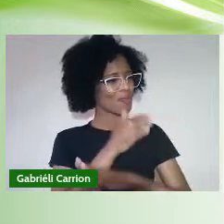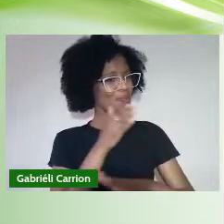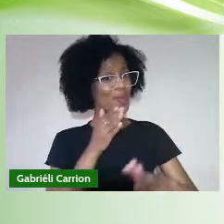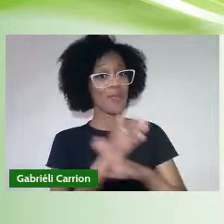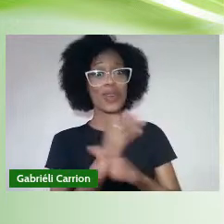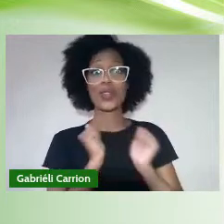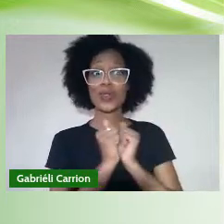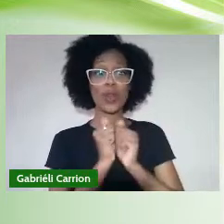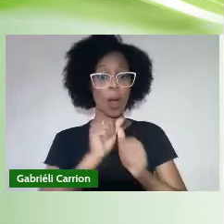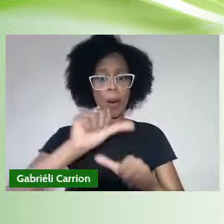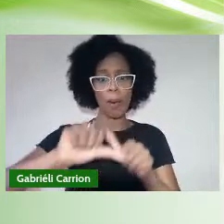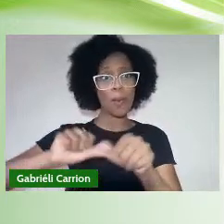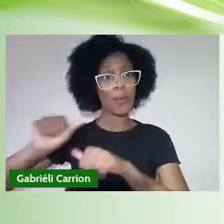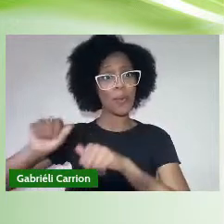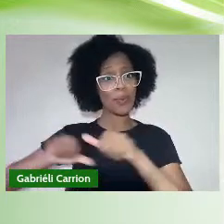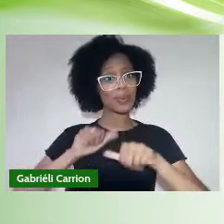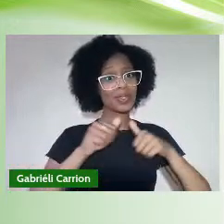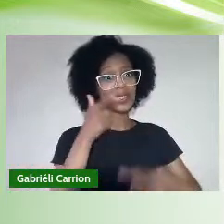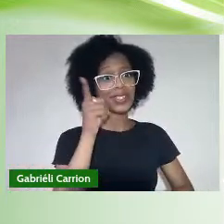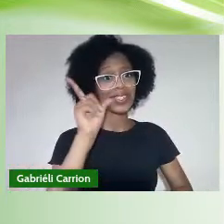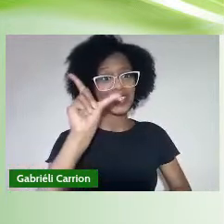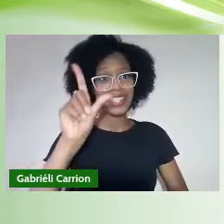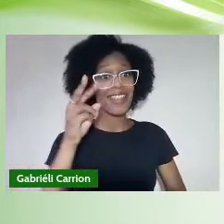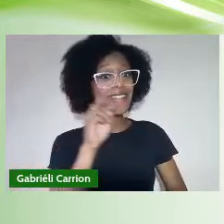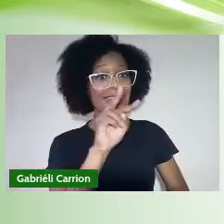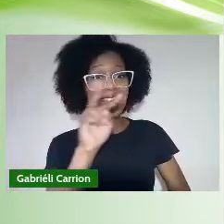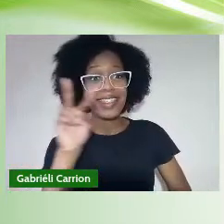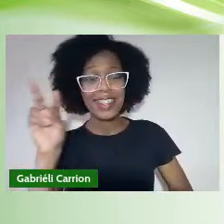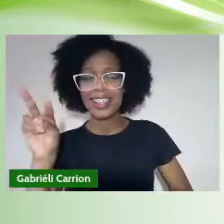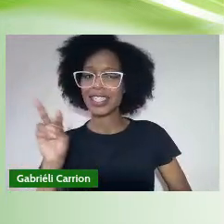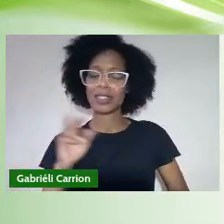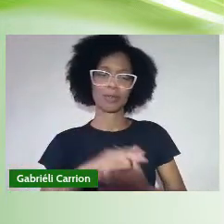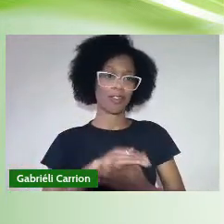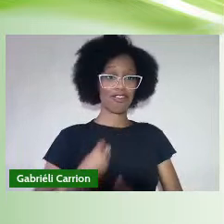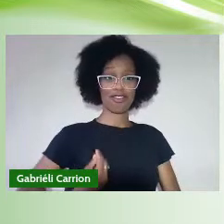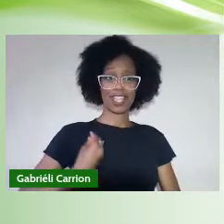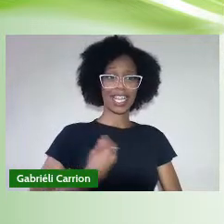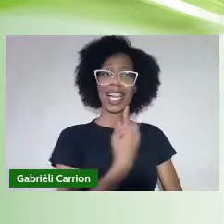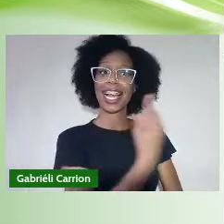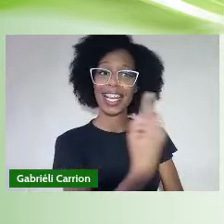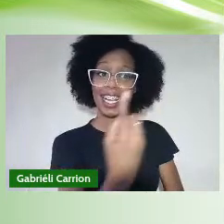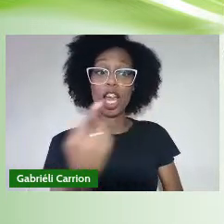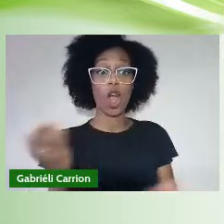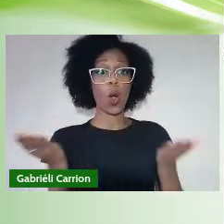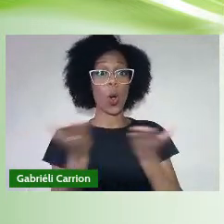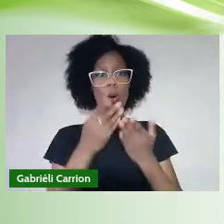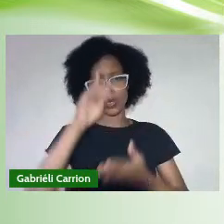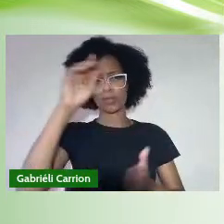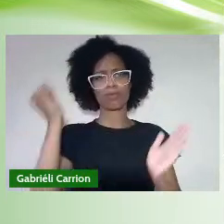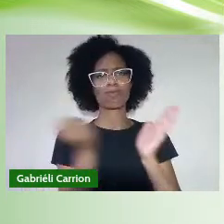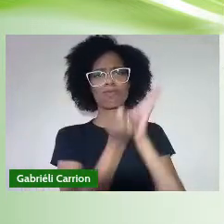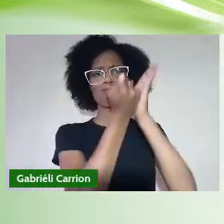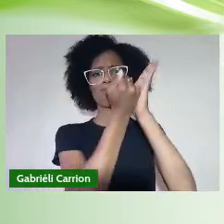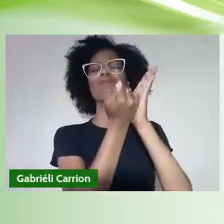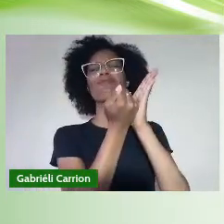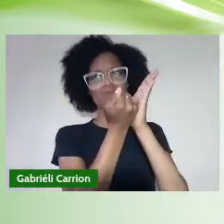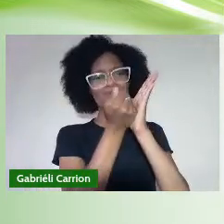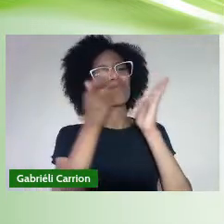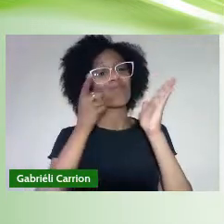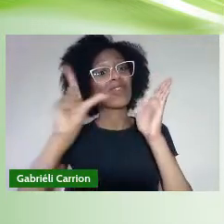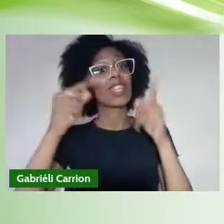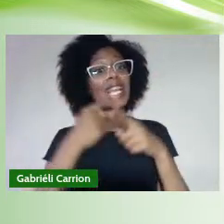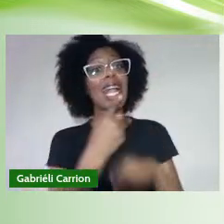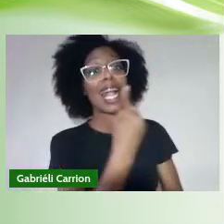Positiva Em inúmeras vidas O dia de hoje Marca sim Uma grande conquista De cada um de vocês